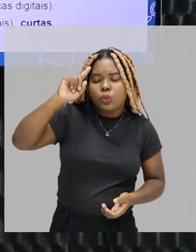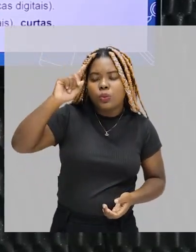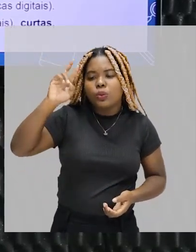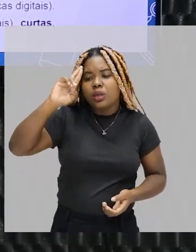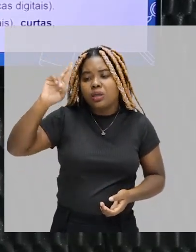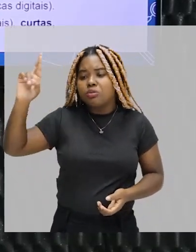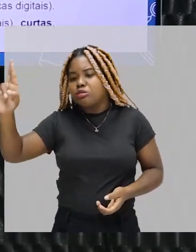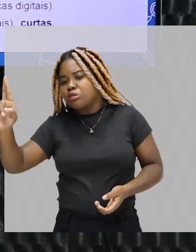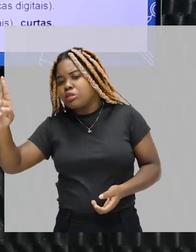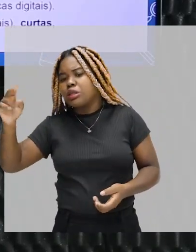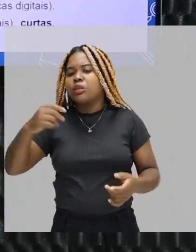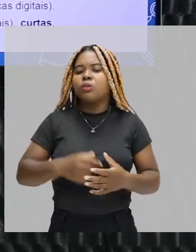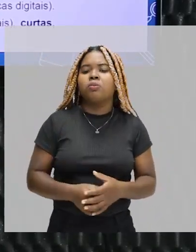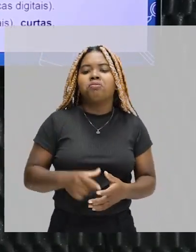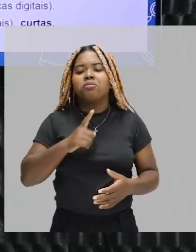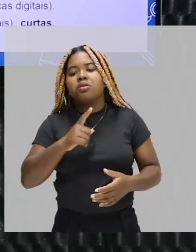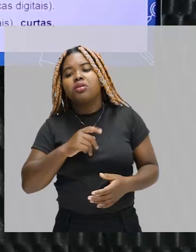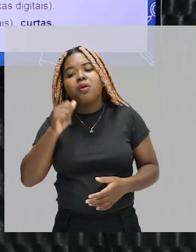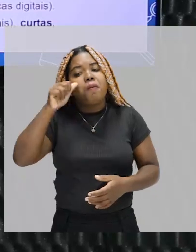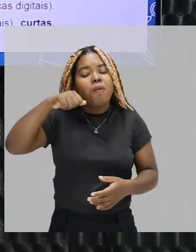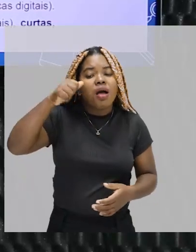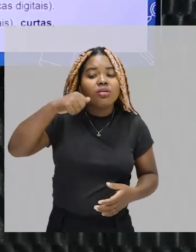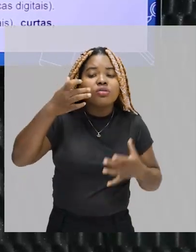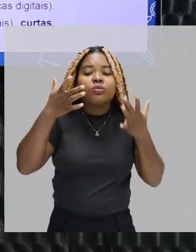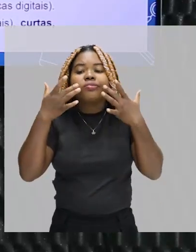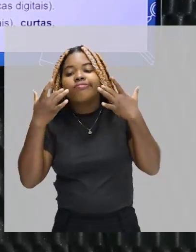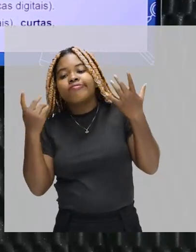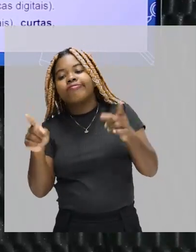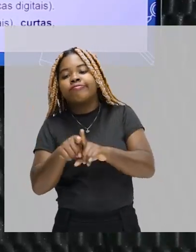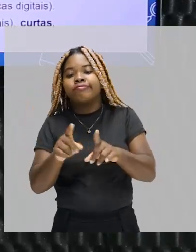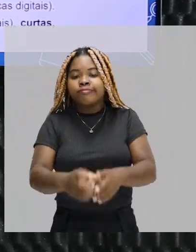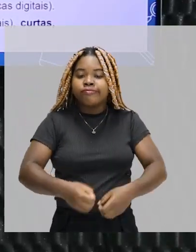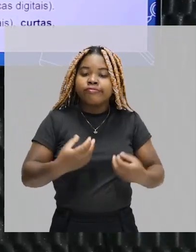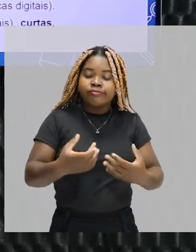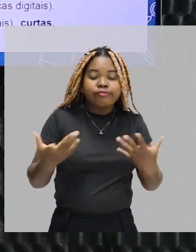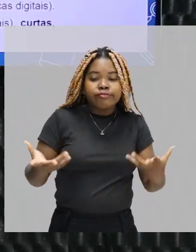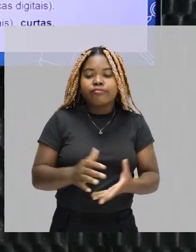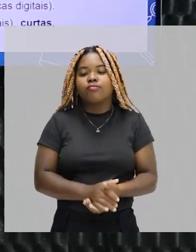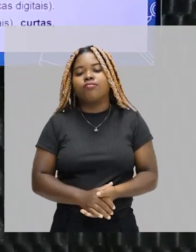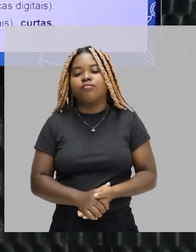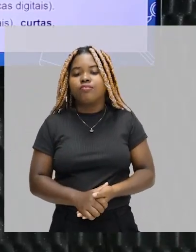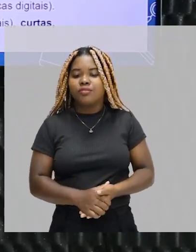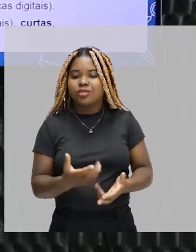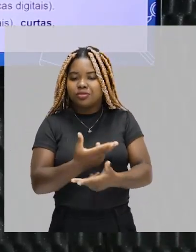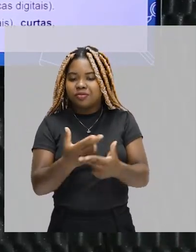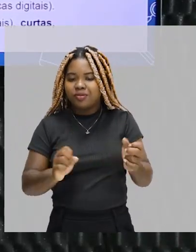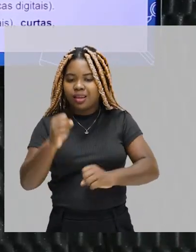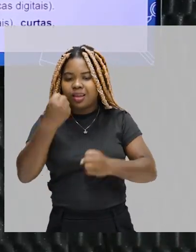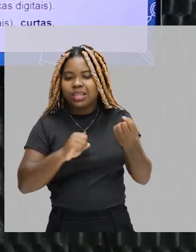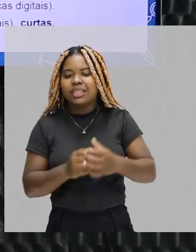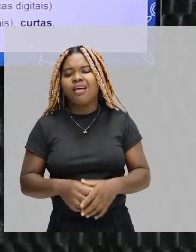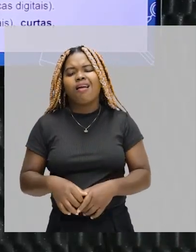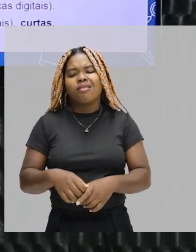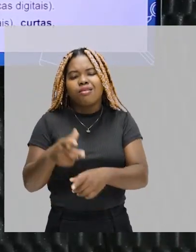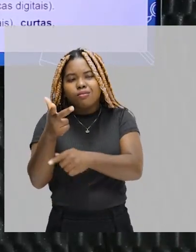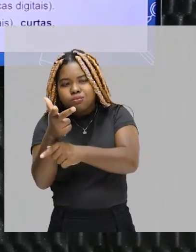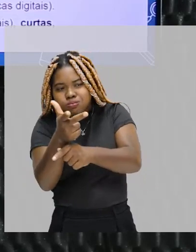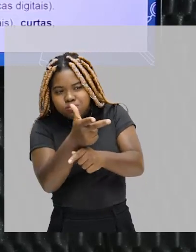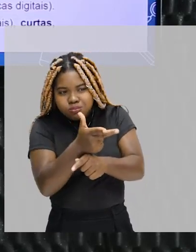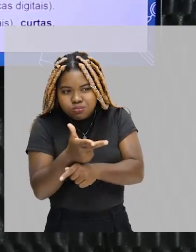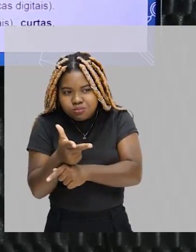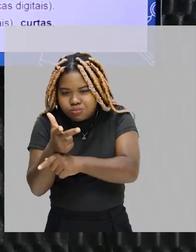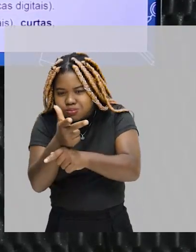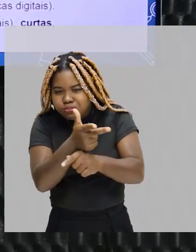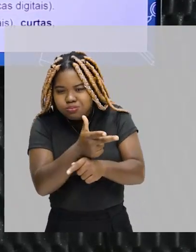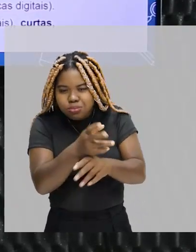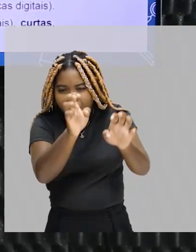ator, você tem uma produção. É uma indústria gigantesca, principalmente nos Estados Unidos. A filmagem, edição e montagem é